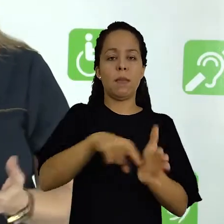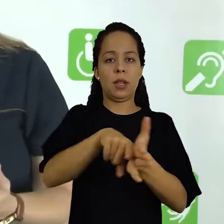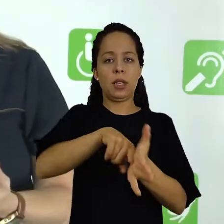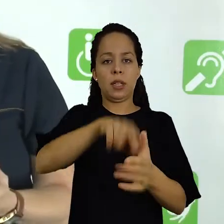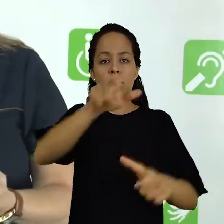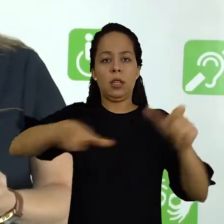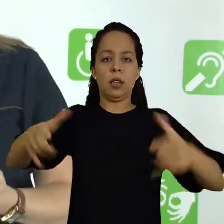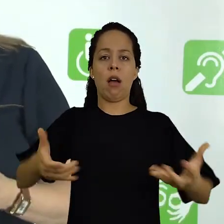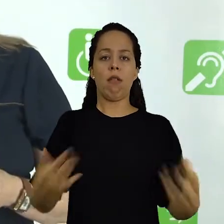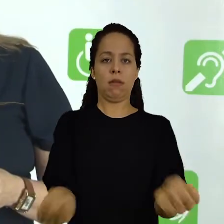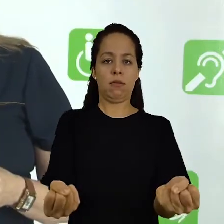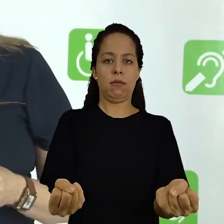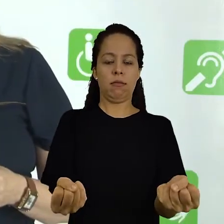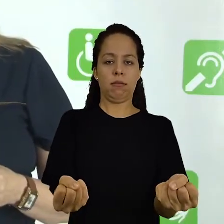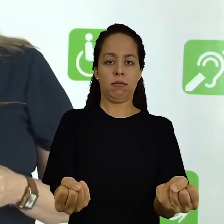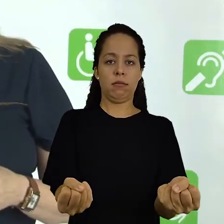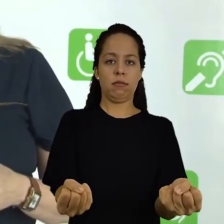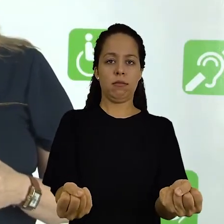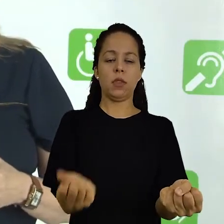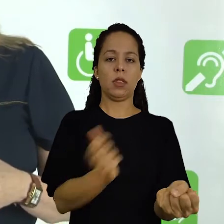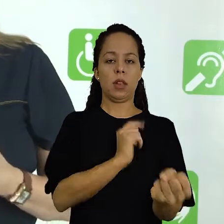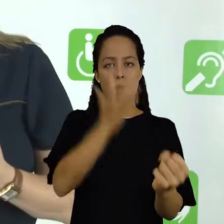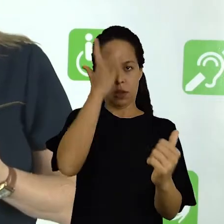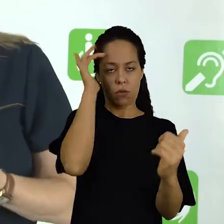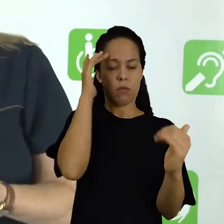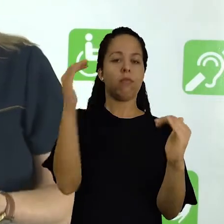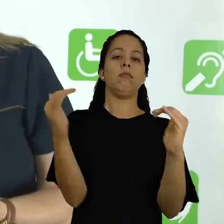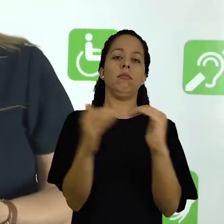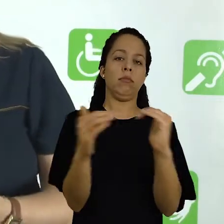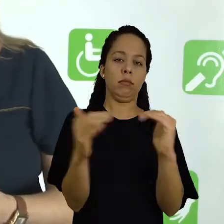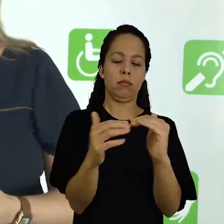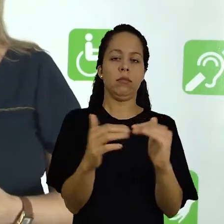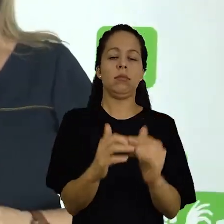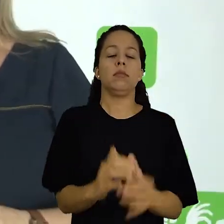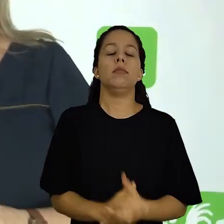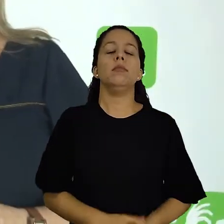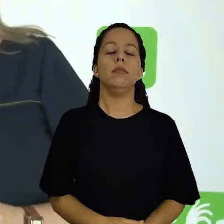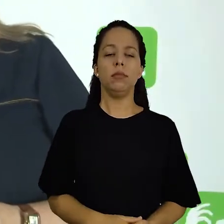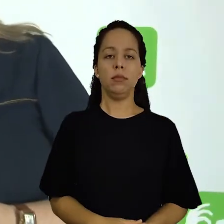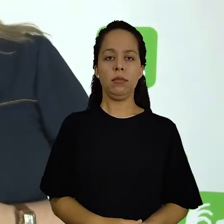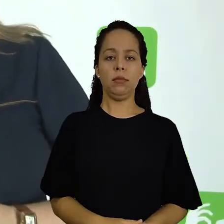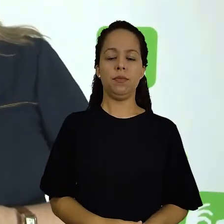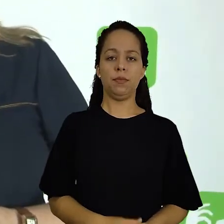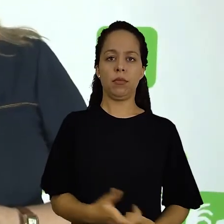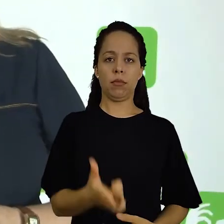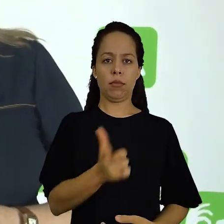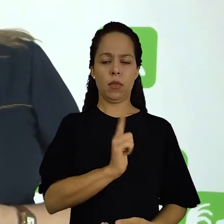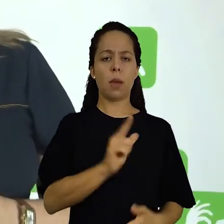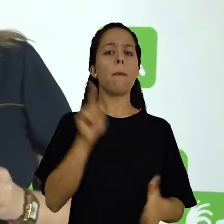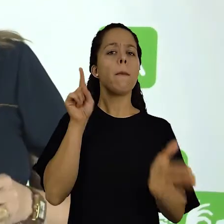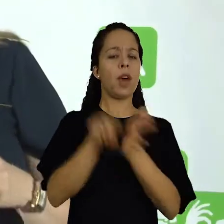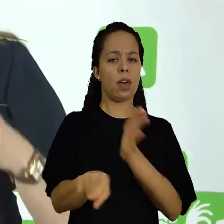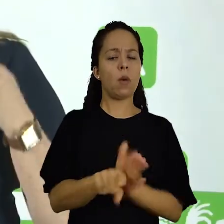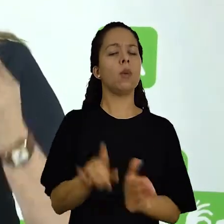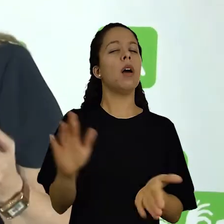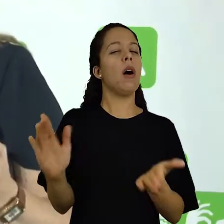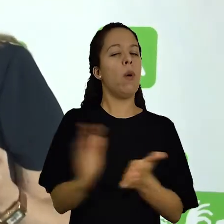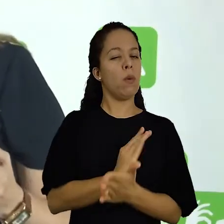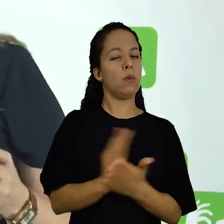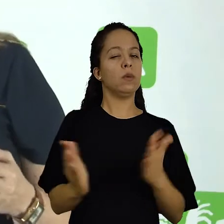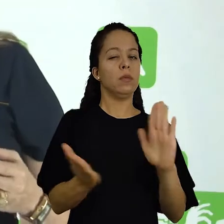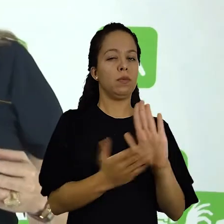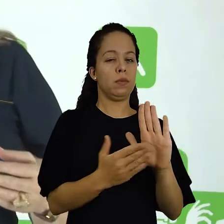aceita, seja considerada. Existem algumas sugestões de